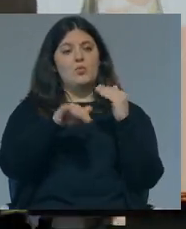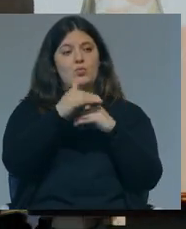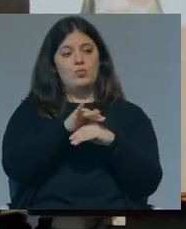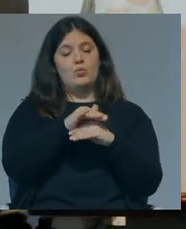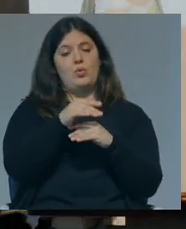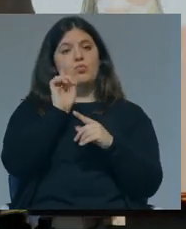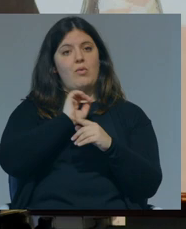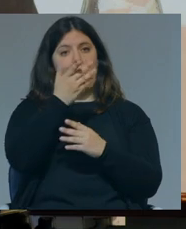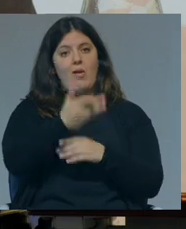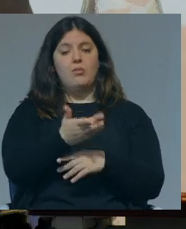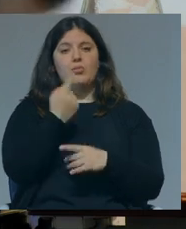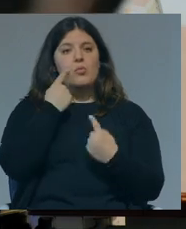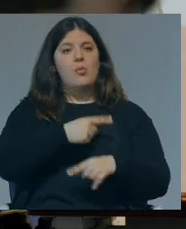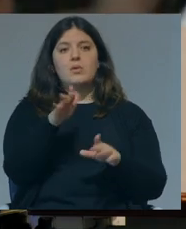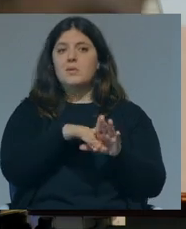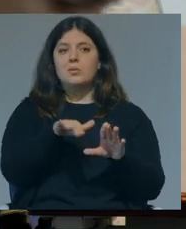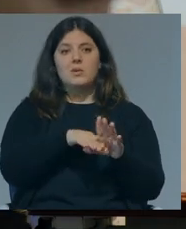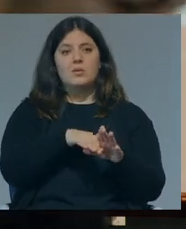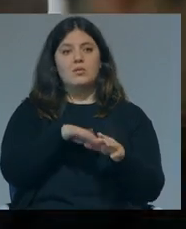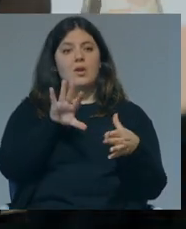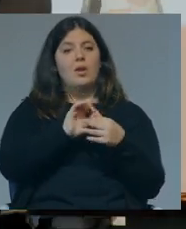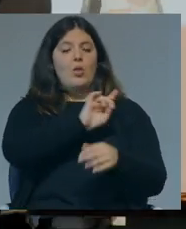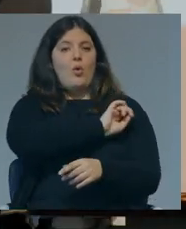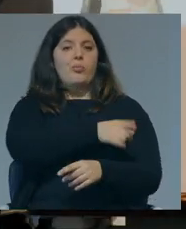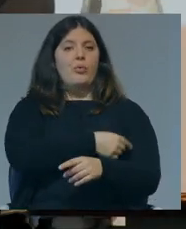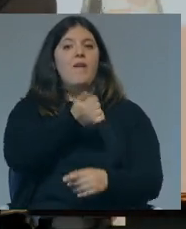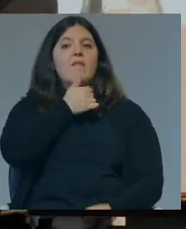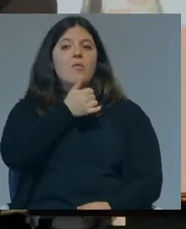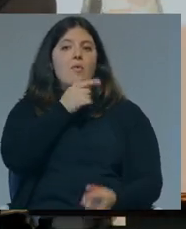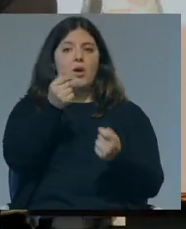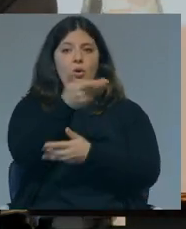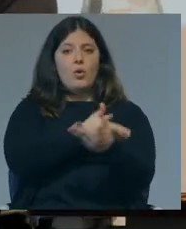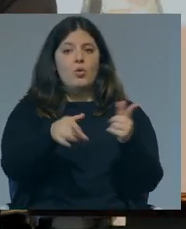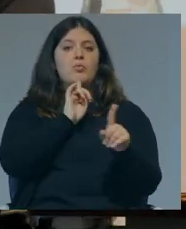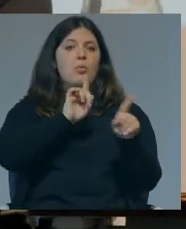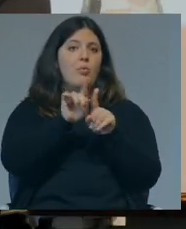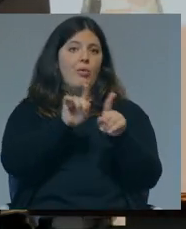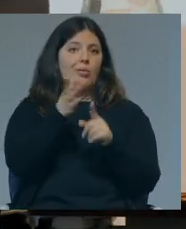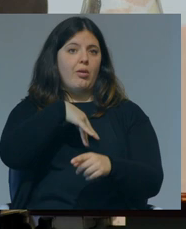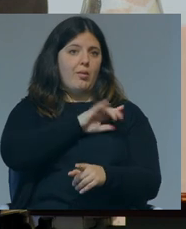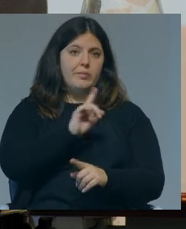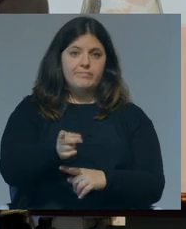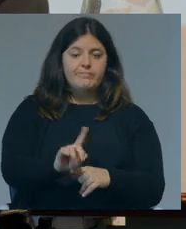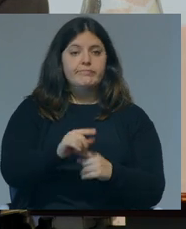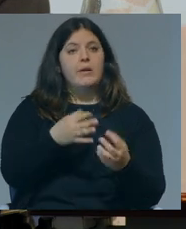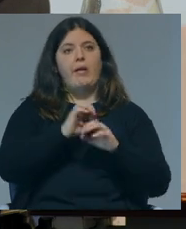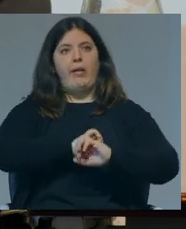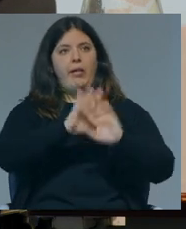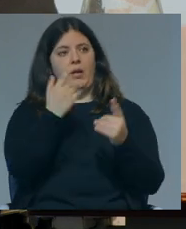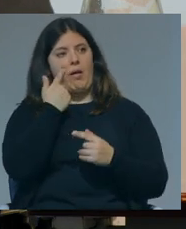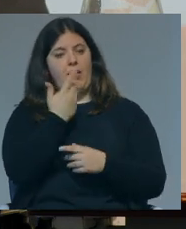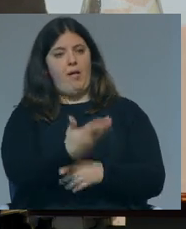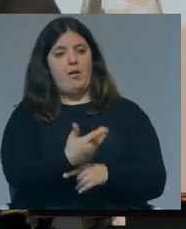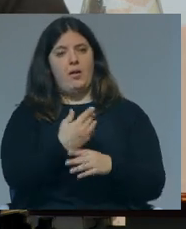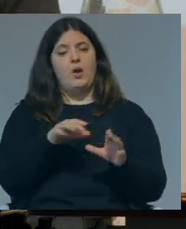não se traduz na sua participação a nível do poder e tomada de decisão económica, política e académica, onde ainda são claramente